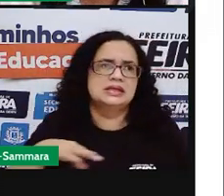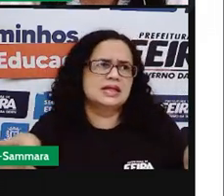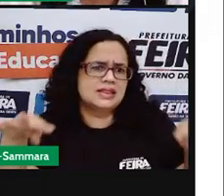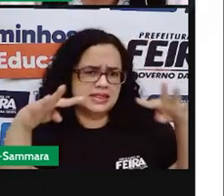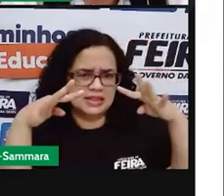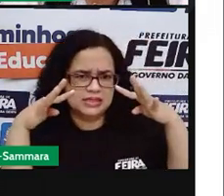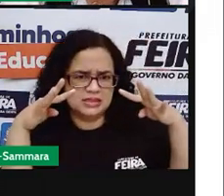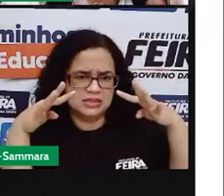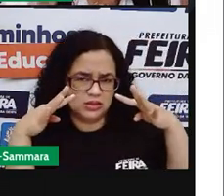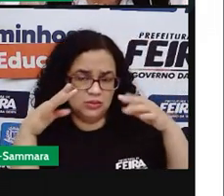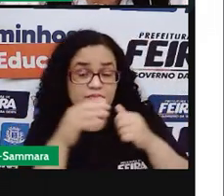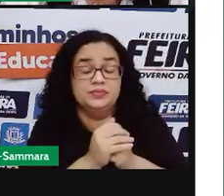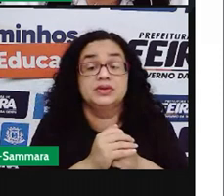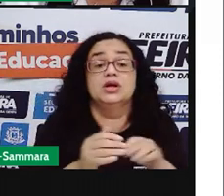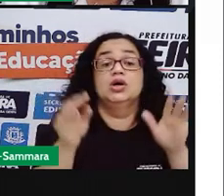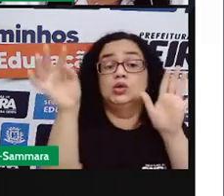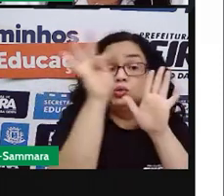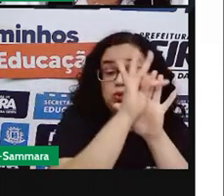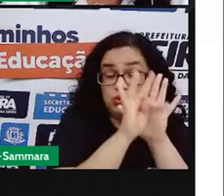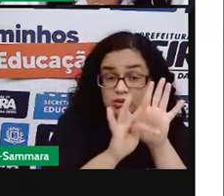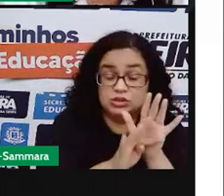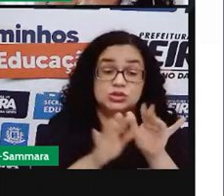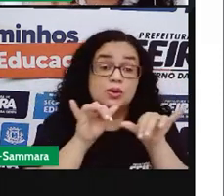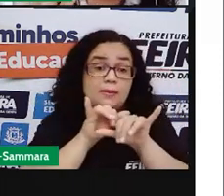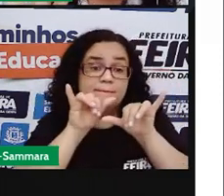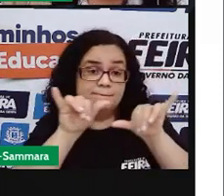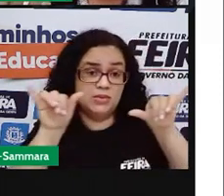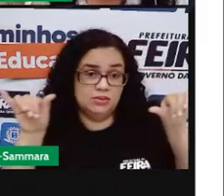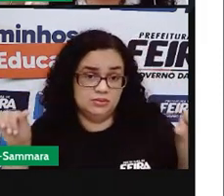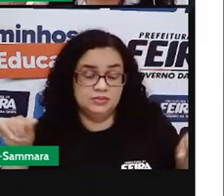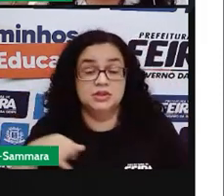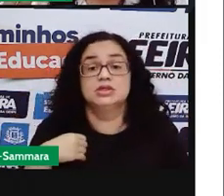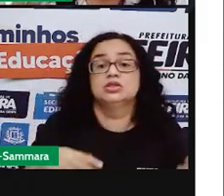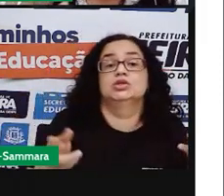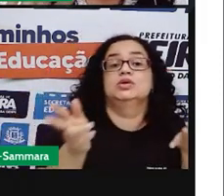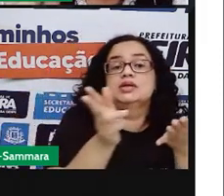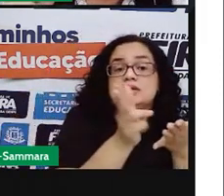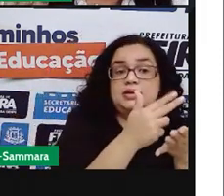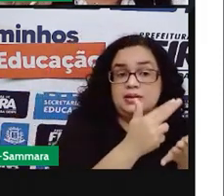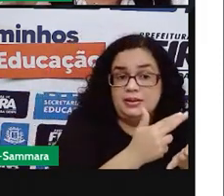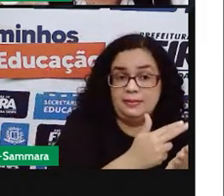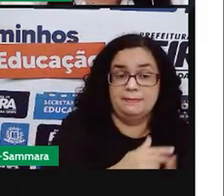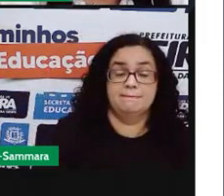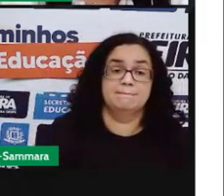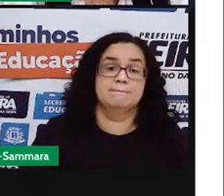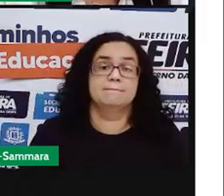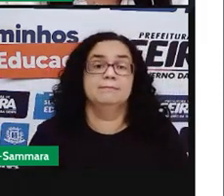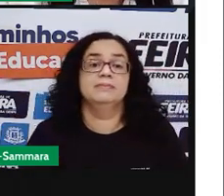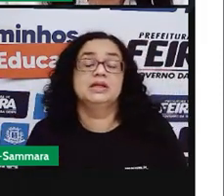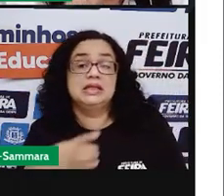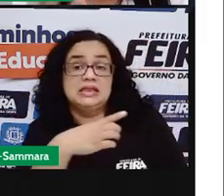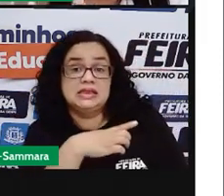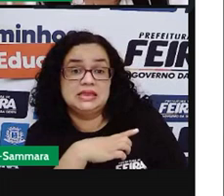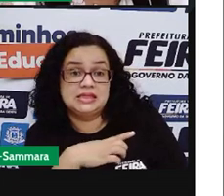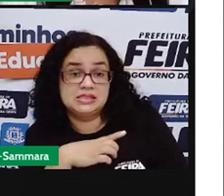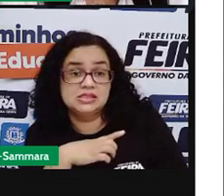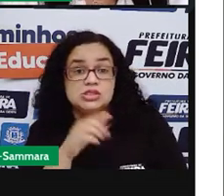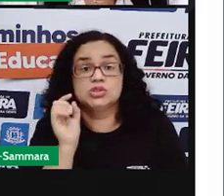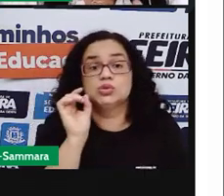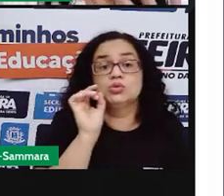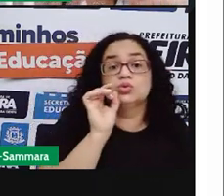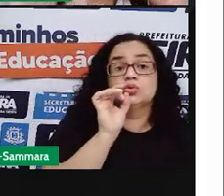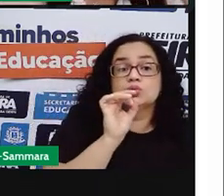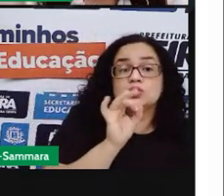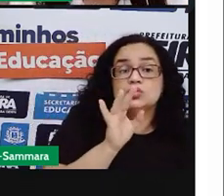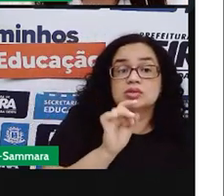atenção nesse texto publicitário, não é a imagem. A imagem, ela está ali apenas para